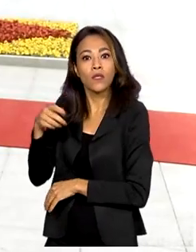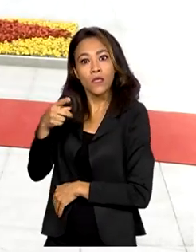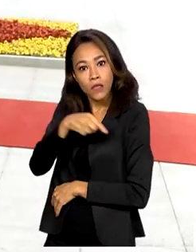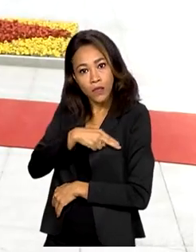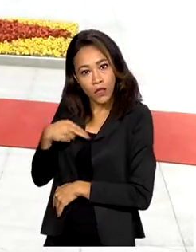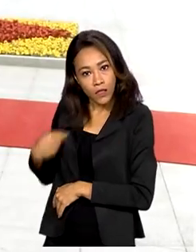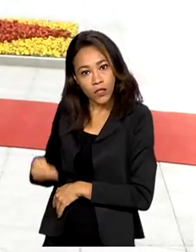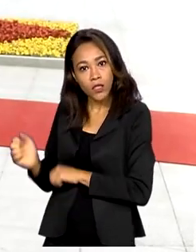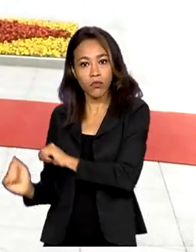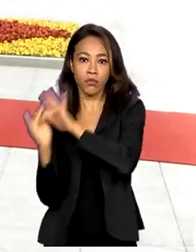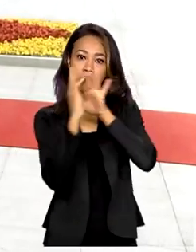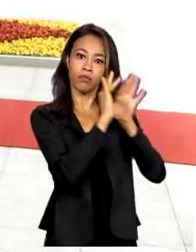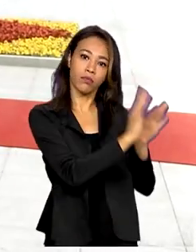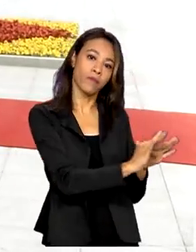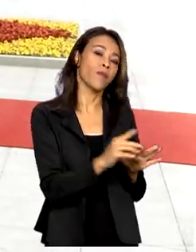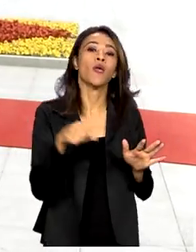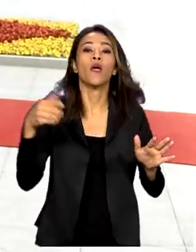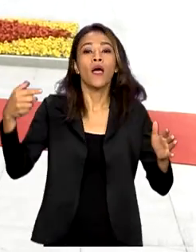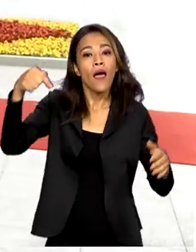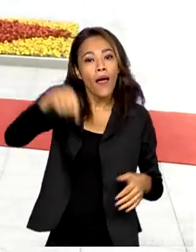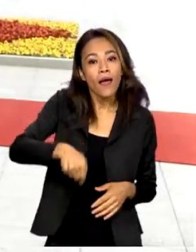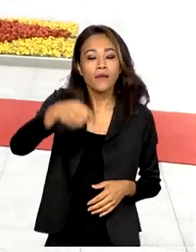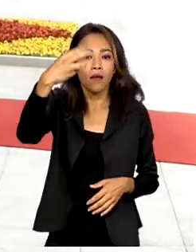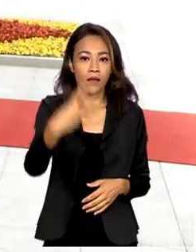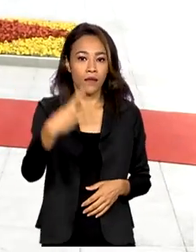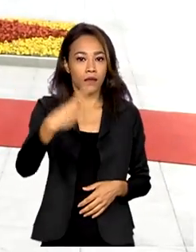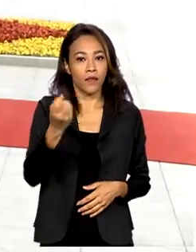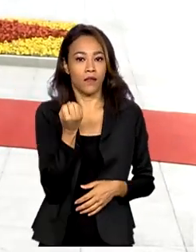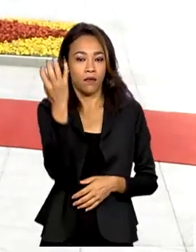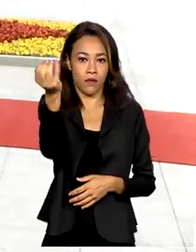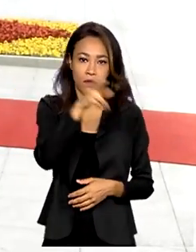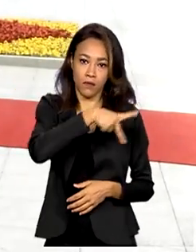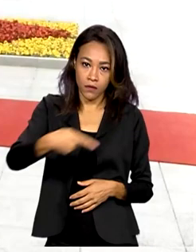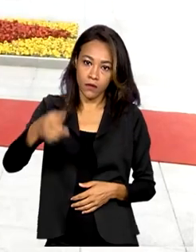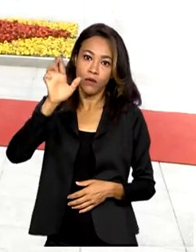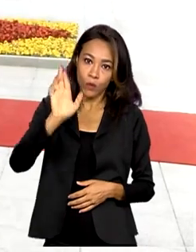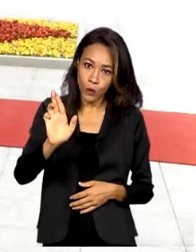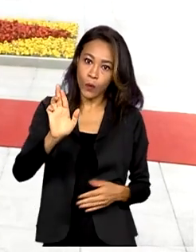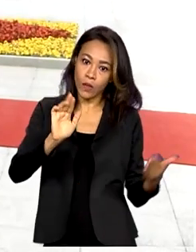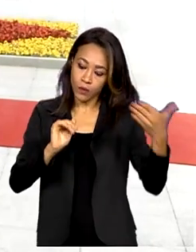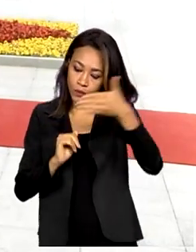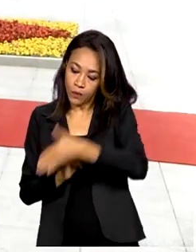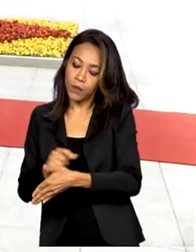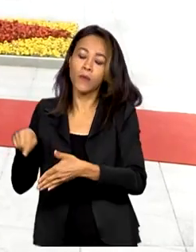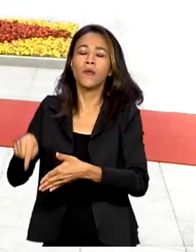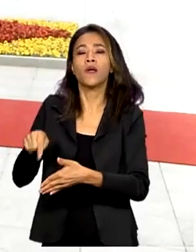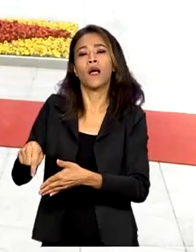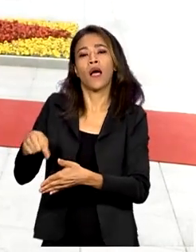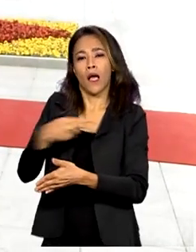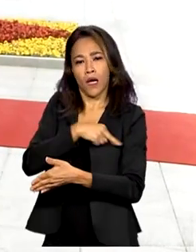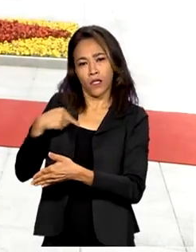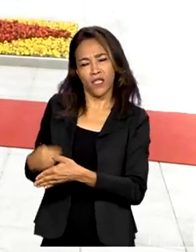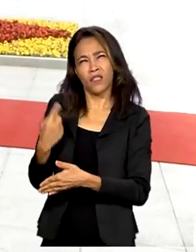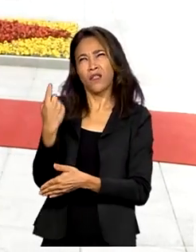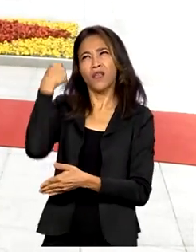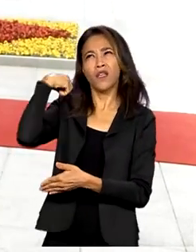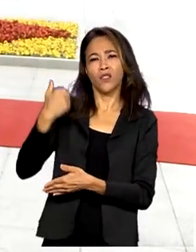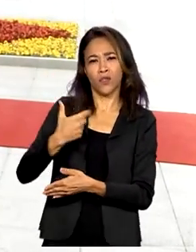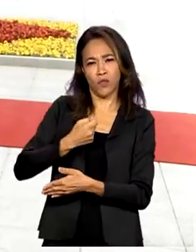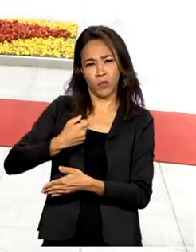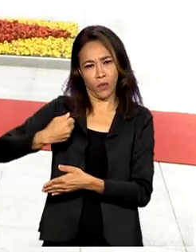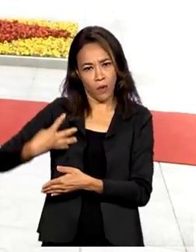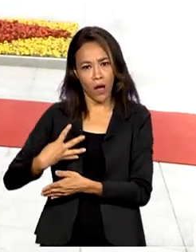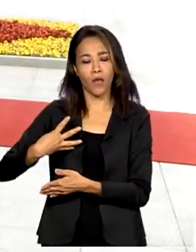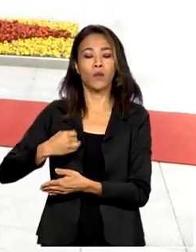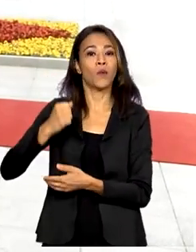Esta é a terceira viagem oficial do presidente Lula à China. Desde a primeira, em 2004, as relações comerciais entre